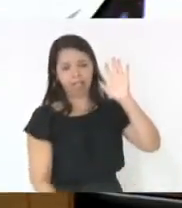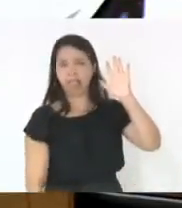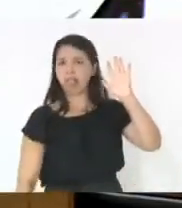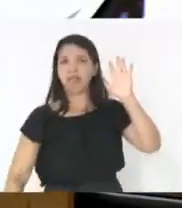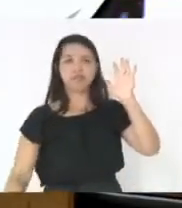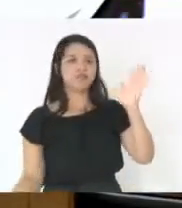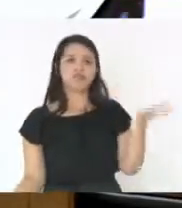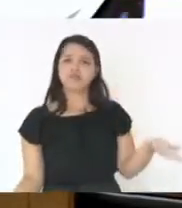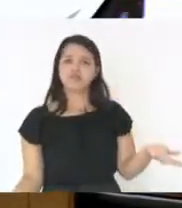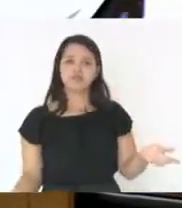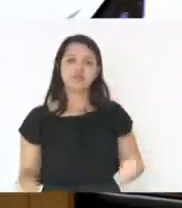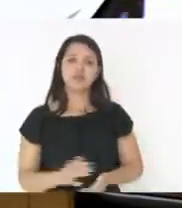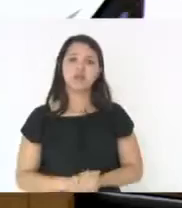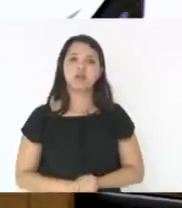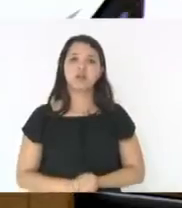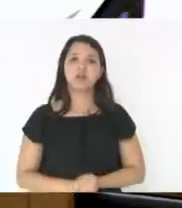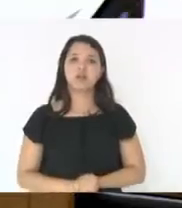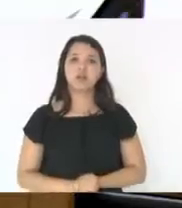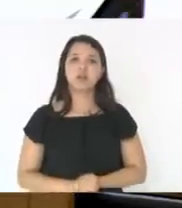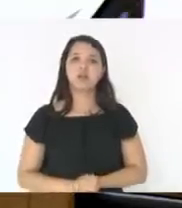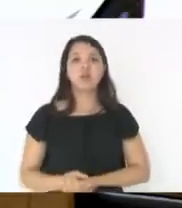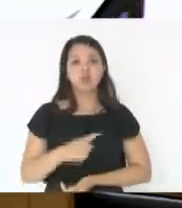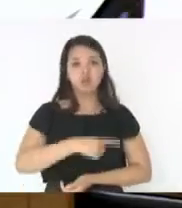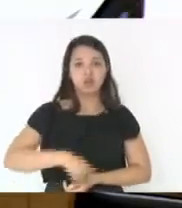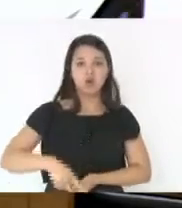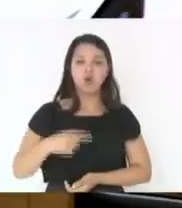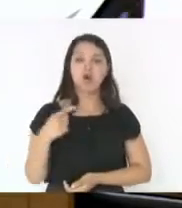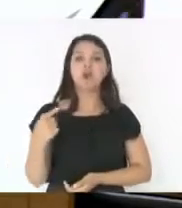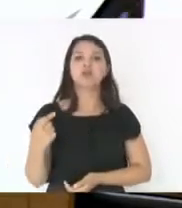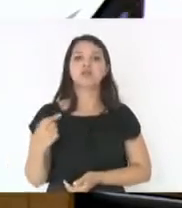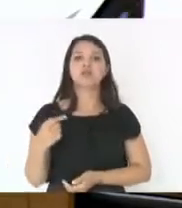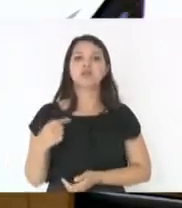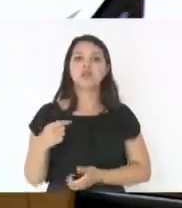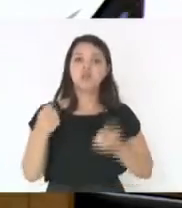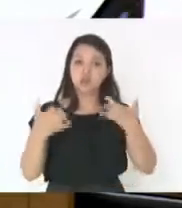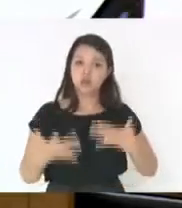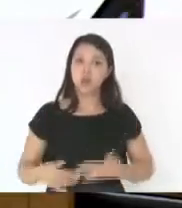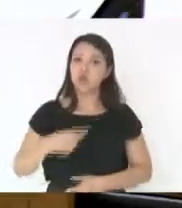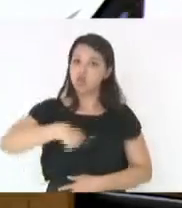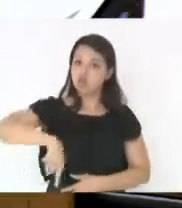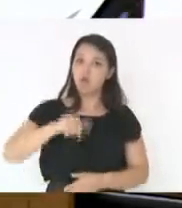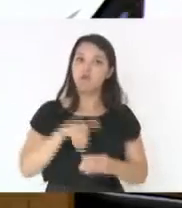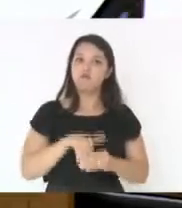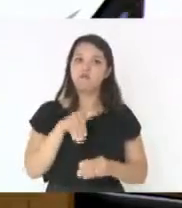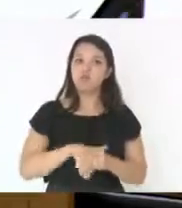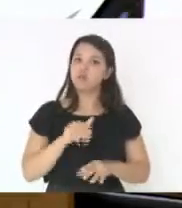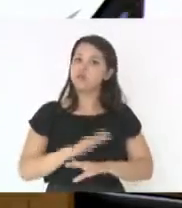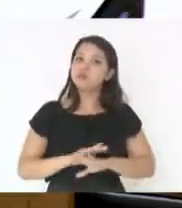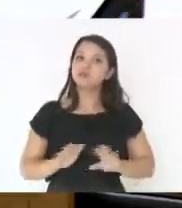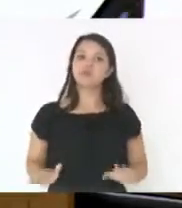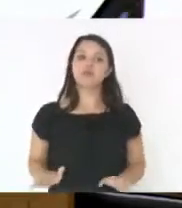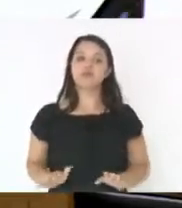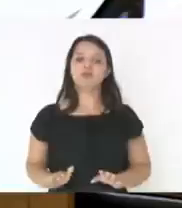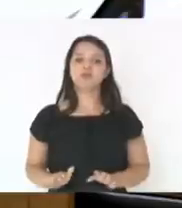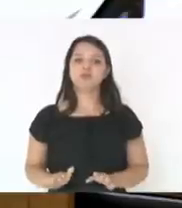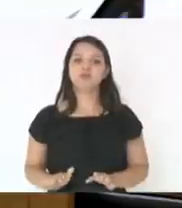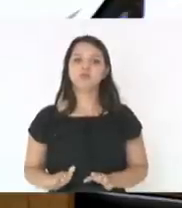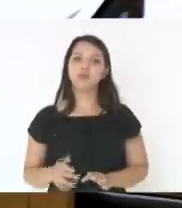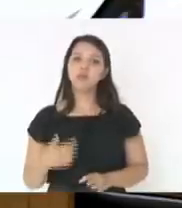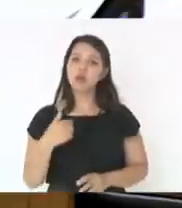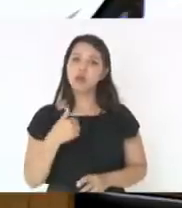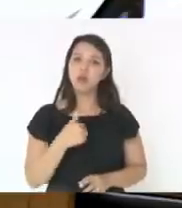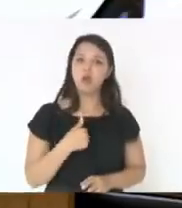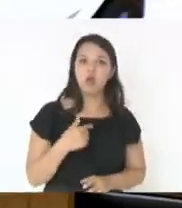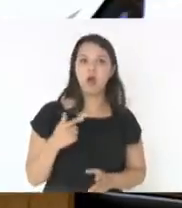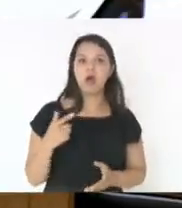também. Então, só quero referendar que fomos nós aqui que votamos. Só isso. Não entro no mérito aqui do